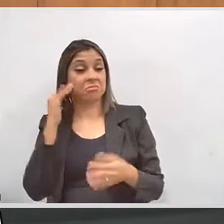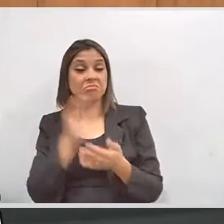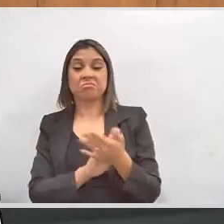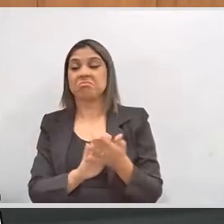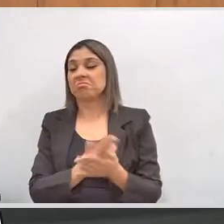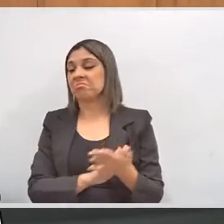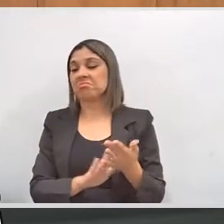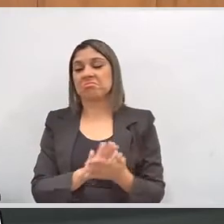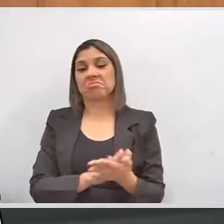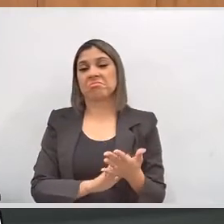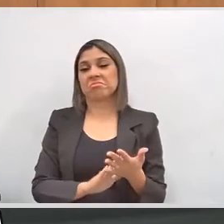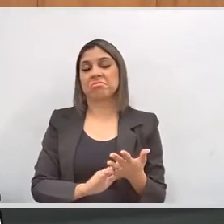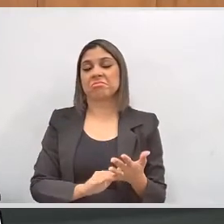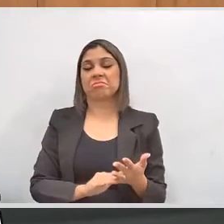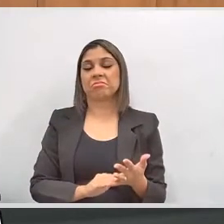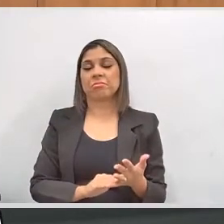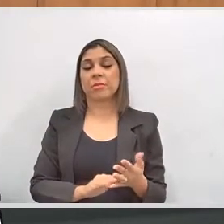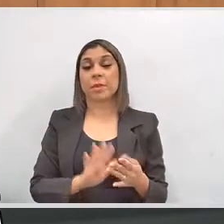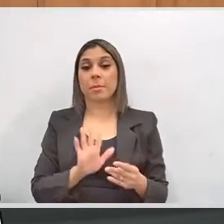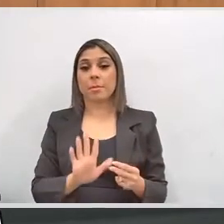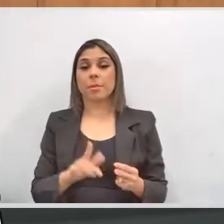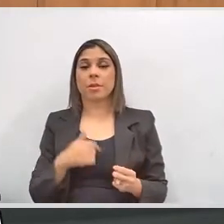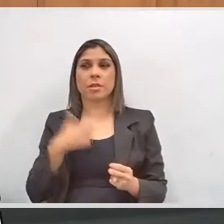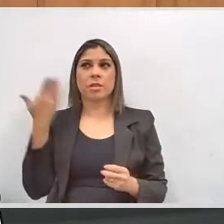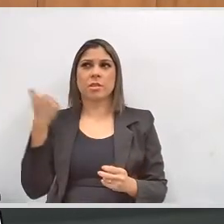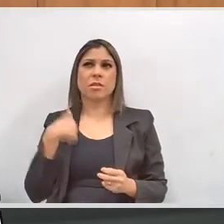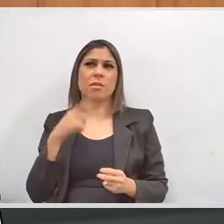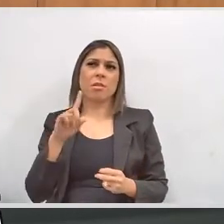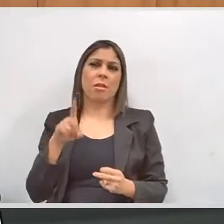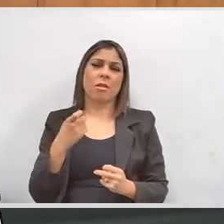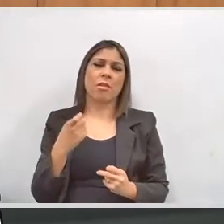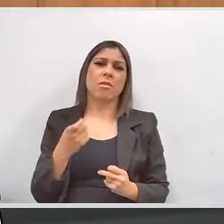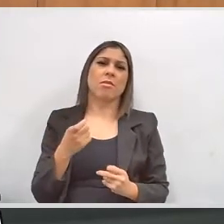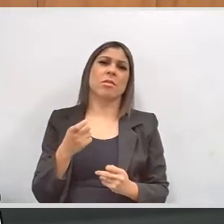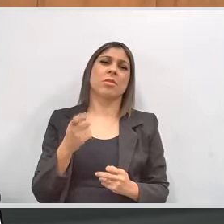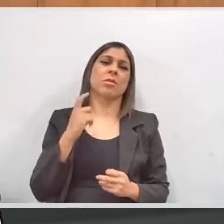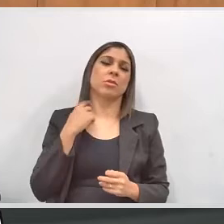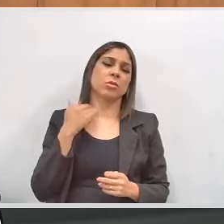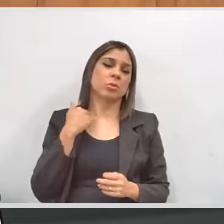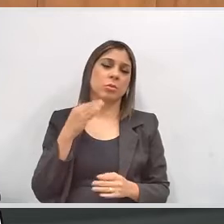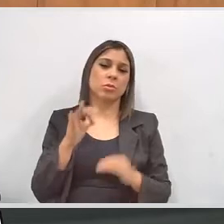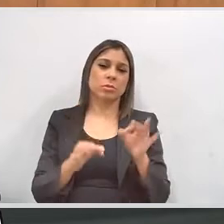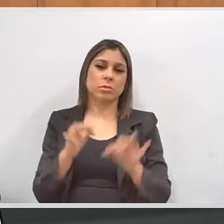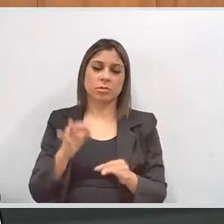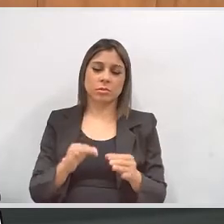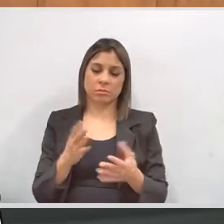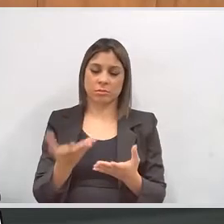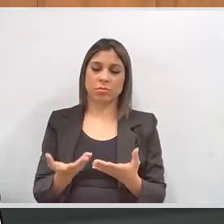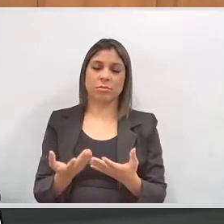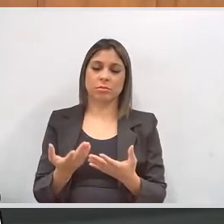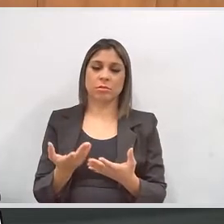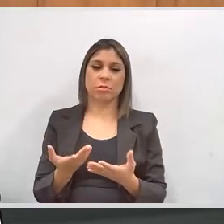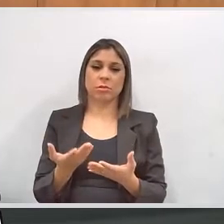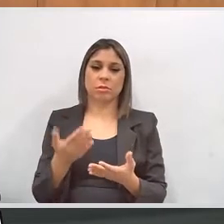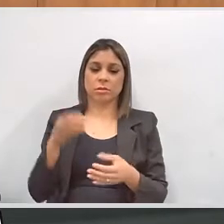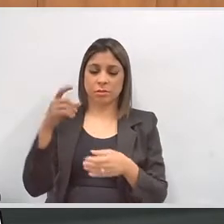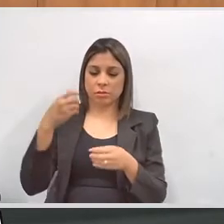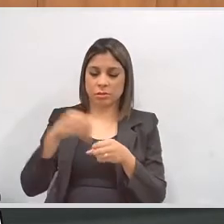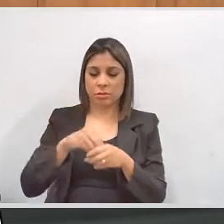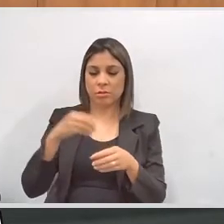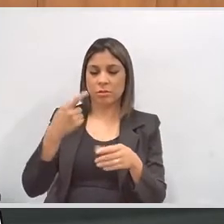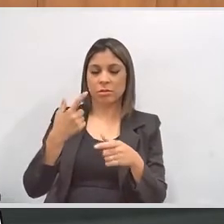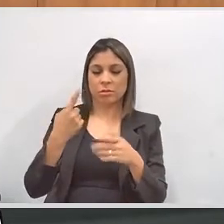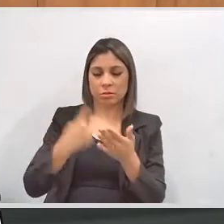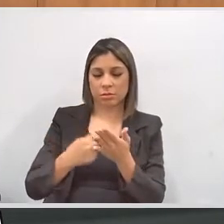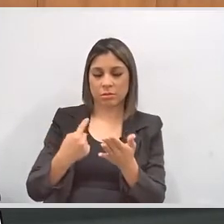importante ressaltar. Eu já fui juiz eleitoral por muito tempo no interior do